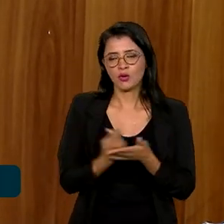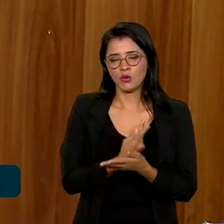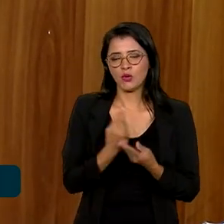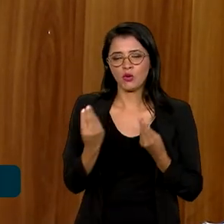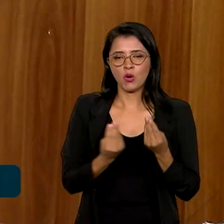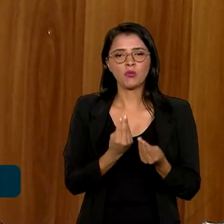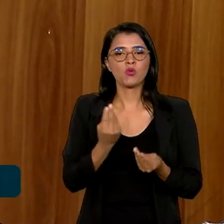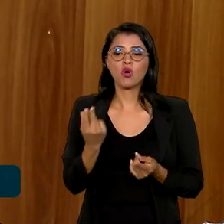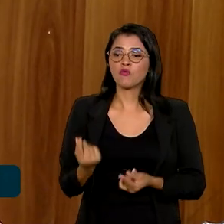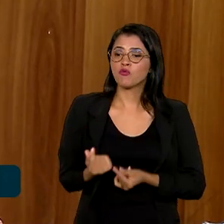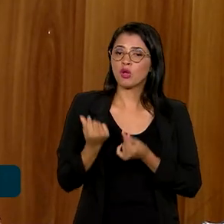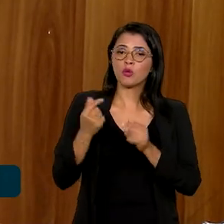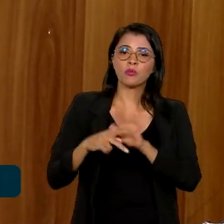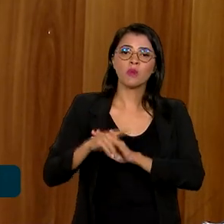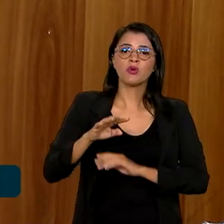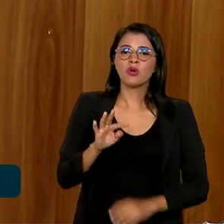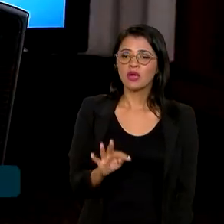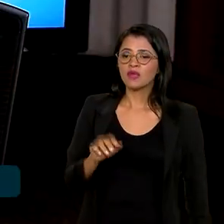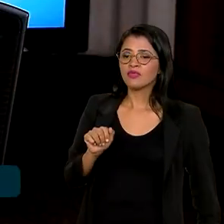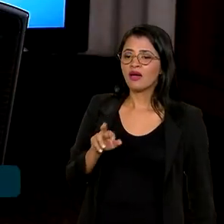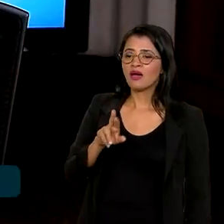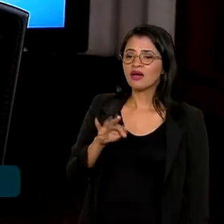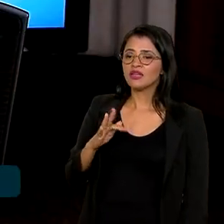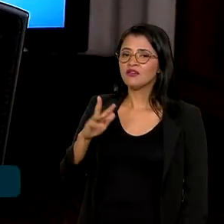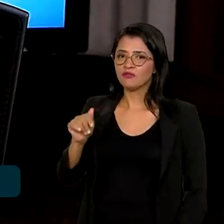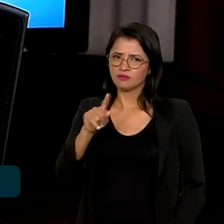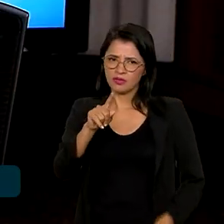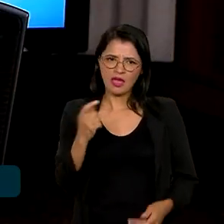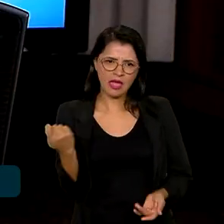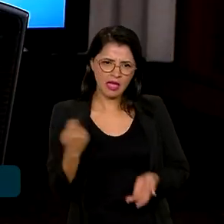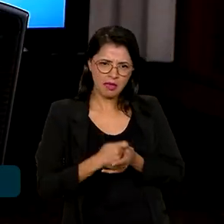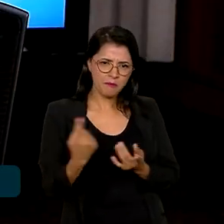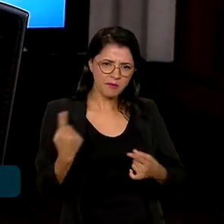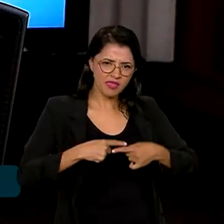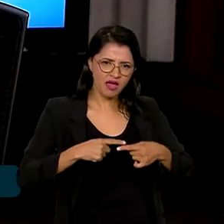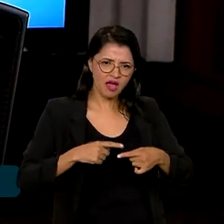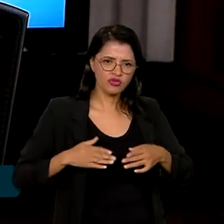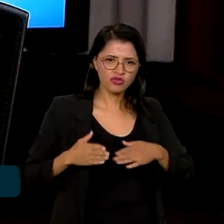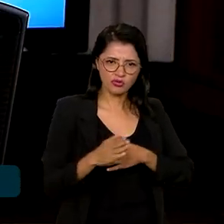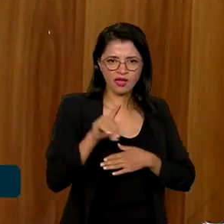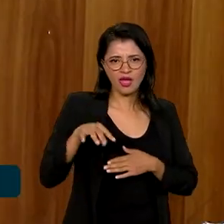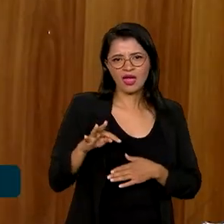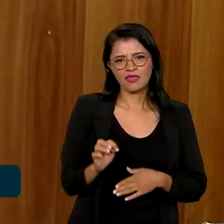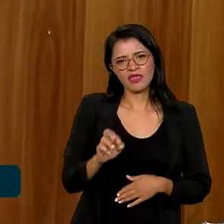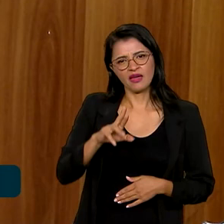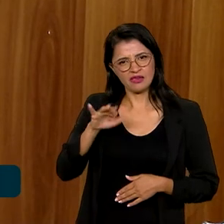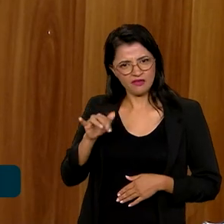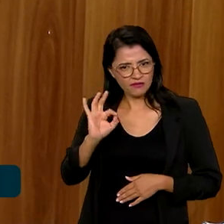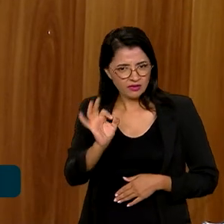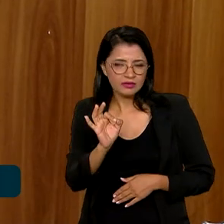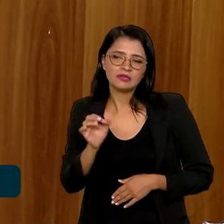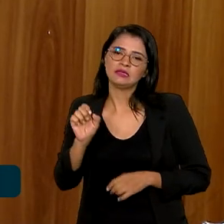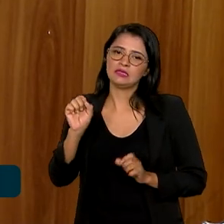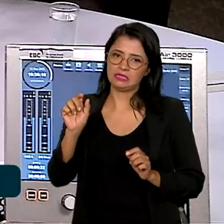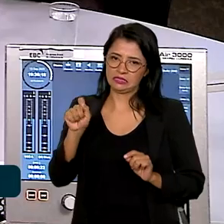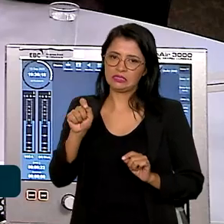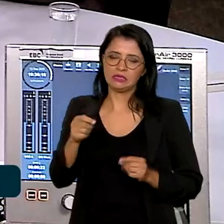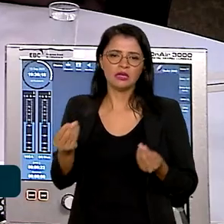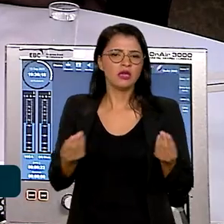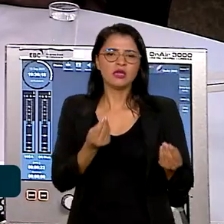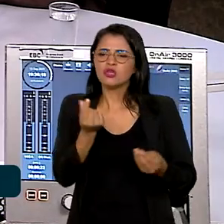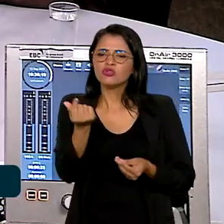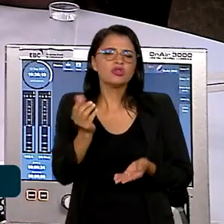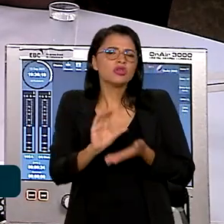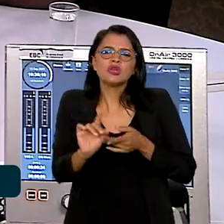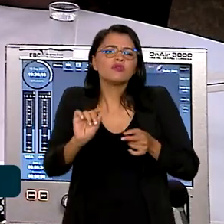qual é o valor da tarifa. A tarifa que você fala é o pedágio pago pelo motorista. Exatamente, o pedágio é a tarifa. O que é feito com esse